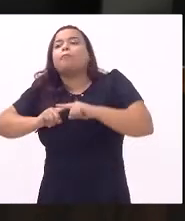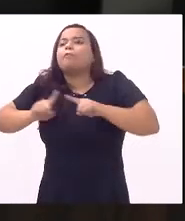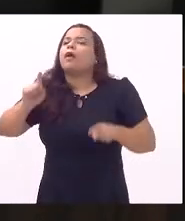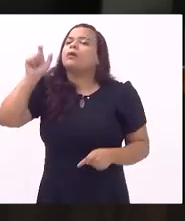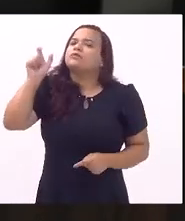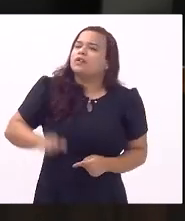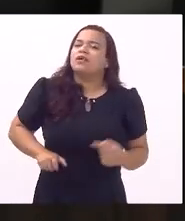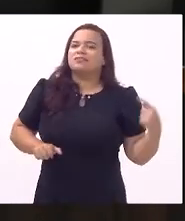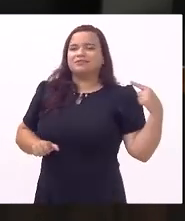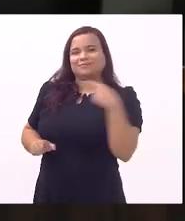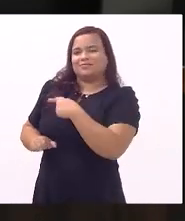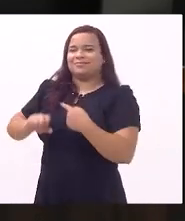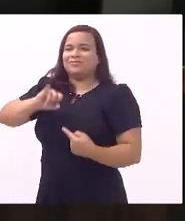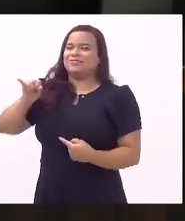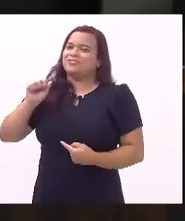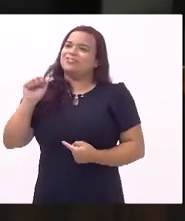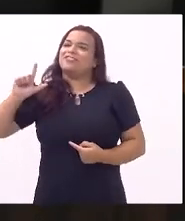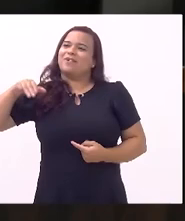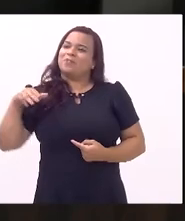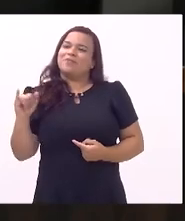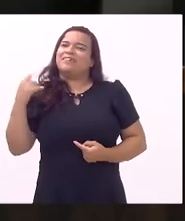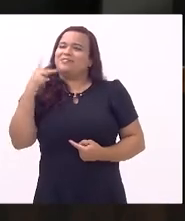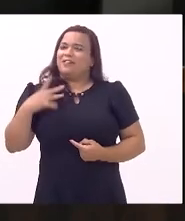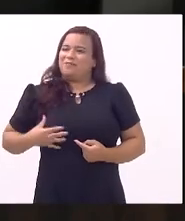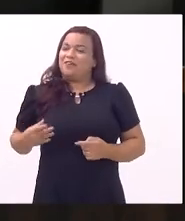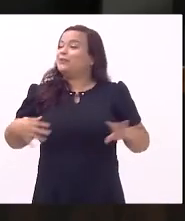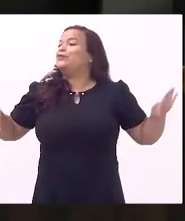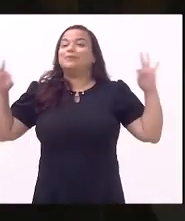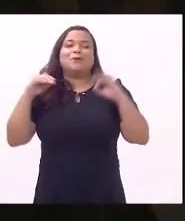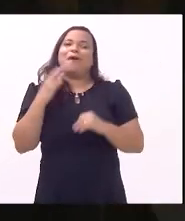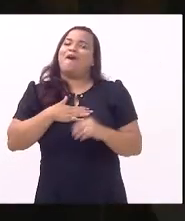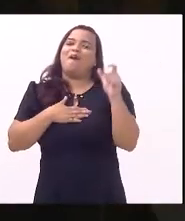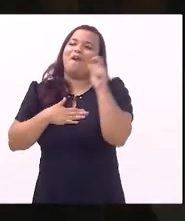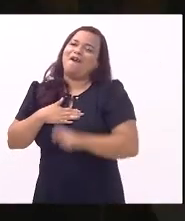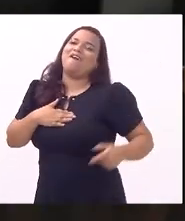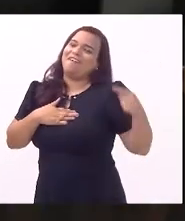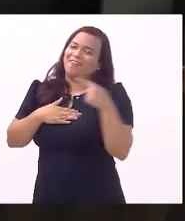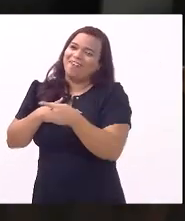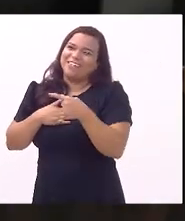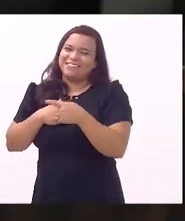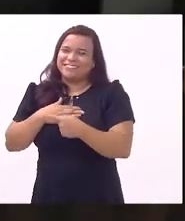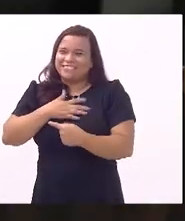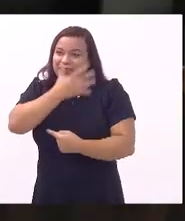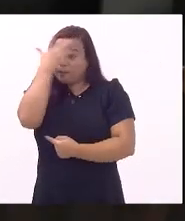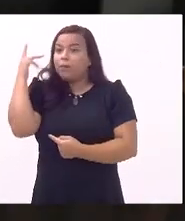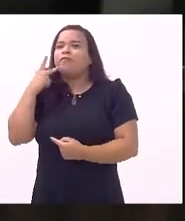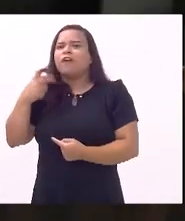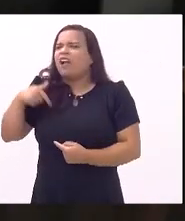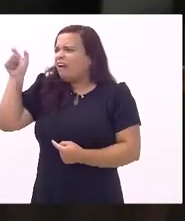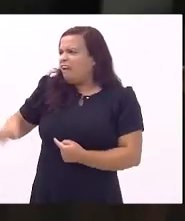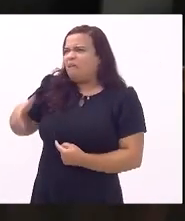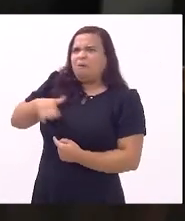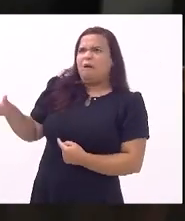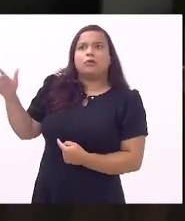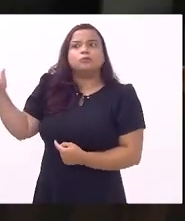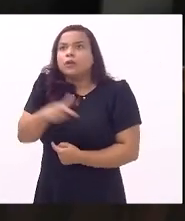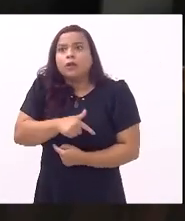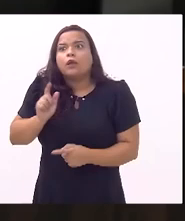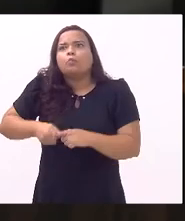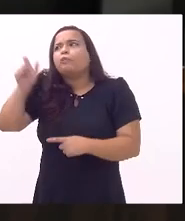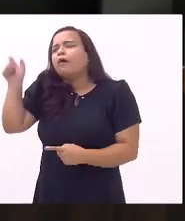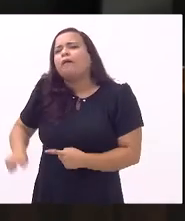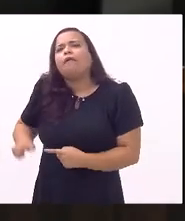do deputado Jaumir não todo mundo gosta não se ouve ninguém falar que não gosta do deputado Jaumir porque